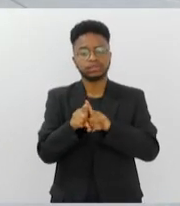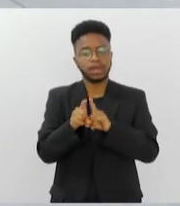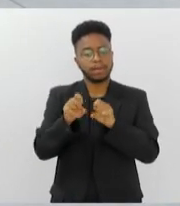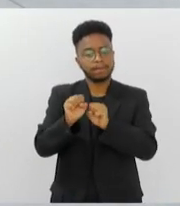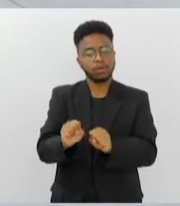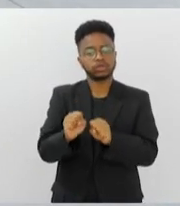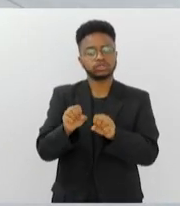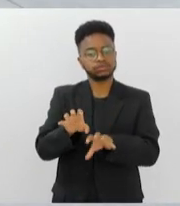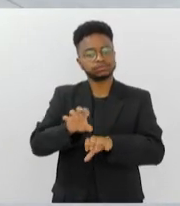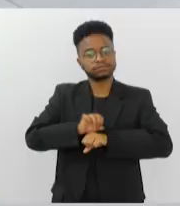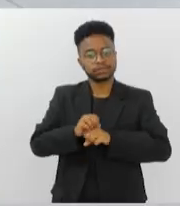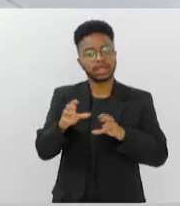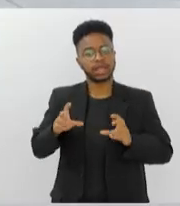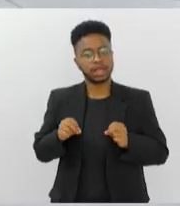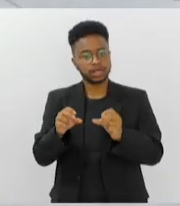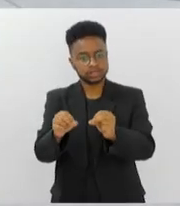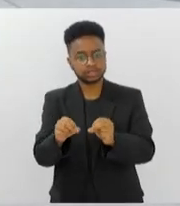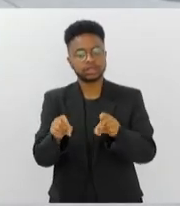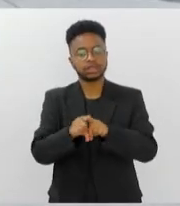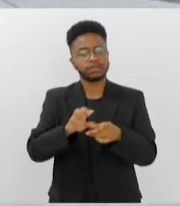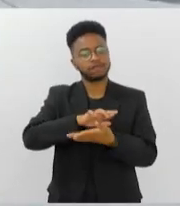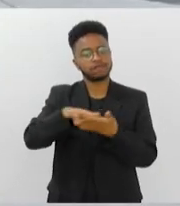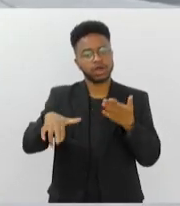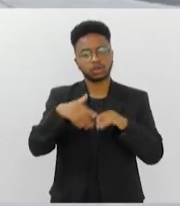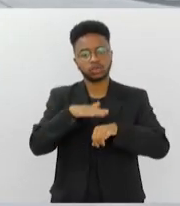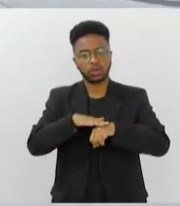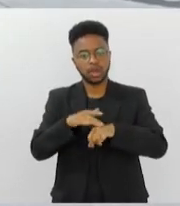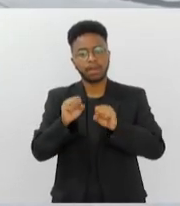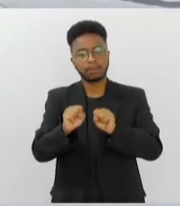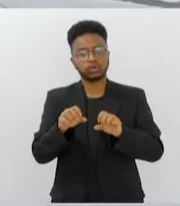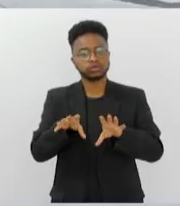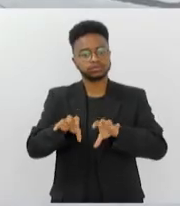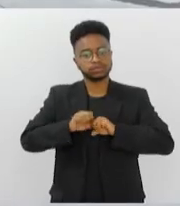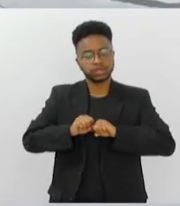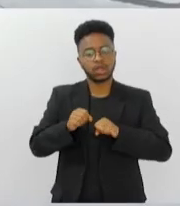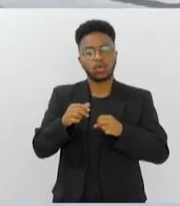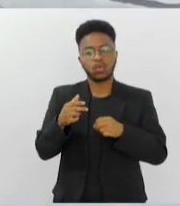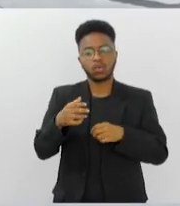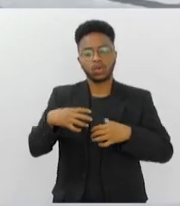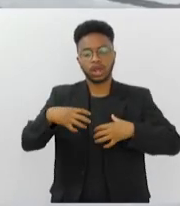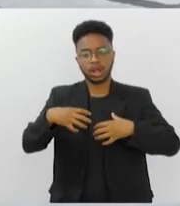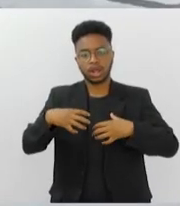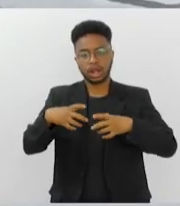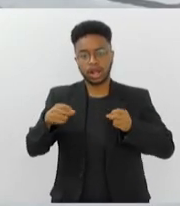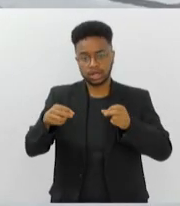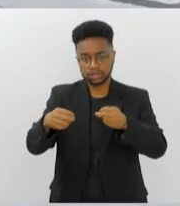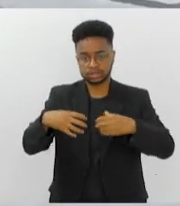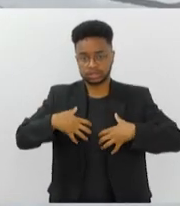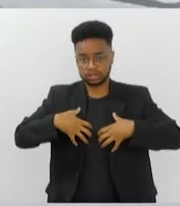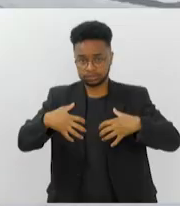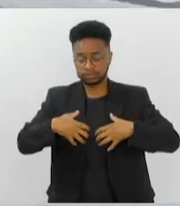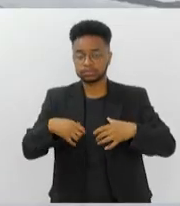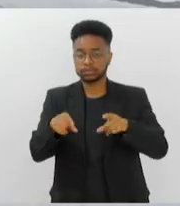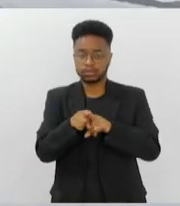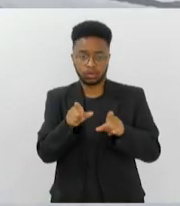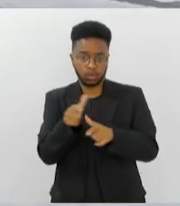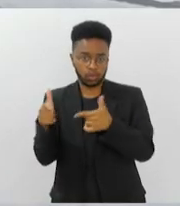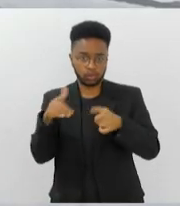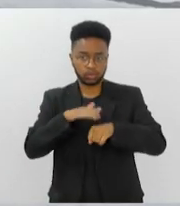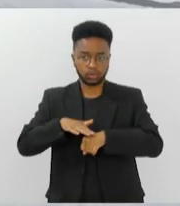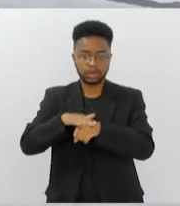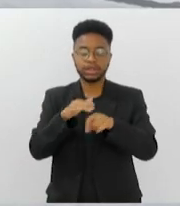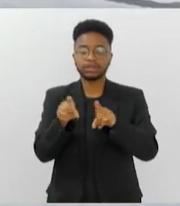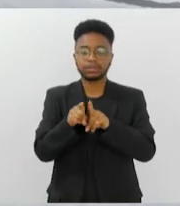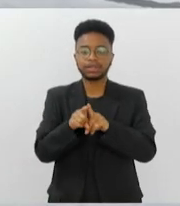doenças. Podem levar também ao câncer, doenças respiratórias e doenças cardiovasculares. E mais ainda, que o cigarro eletrônico tem uma concentração de